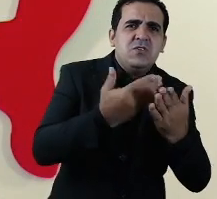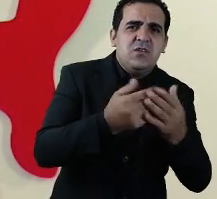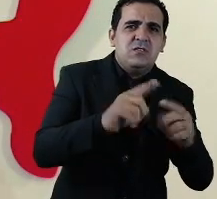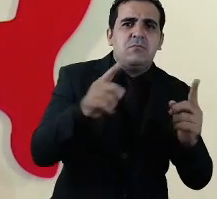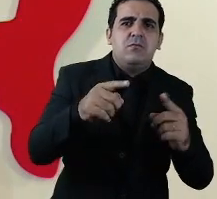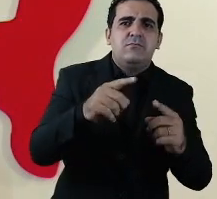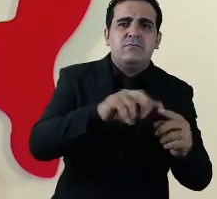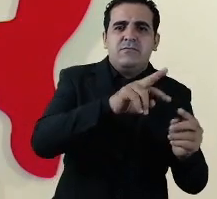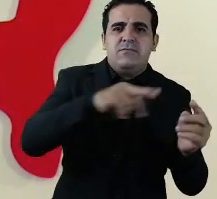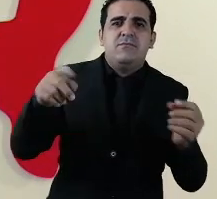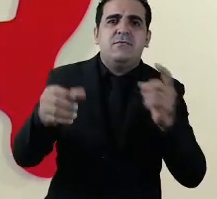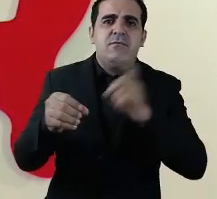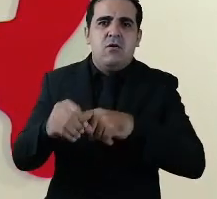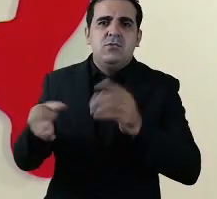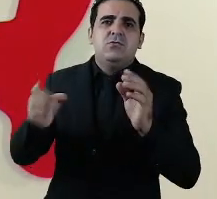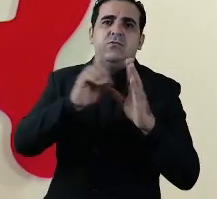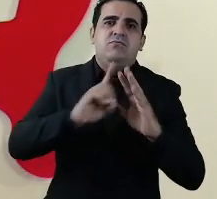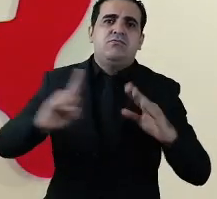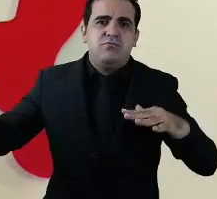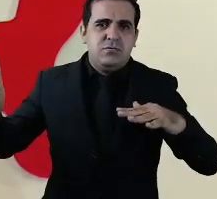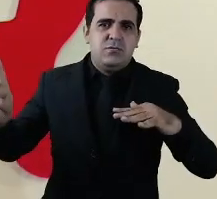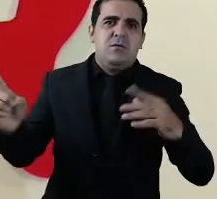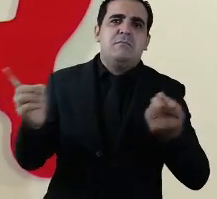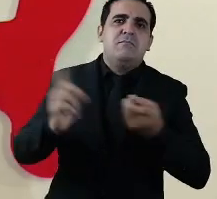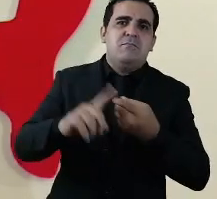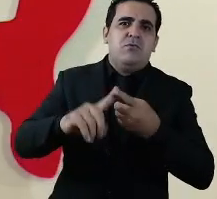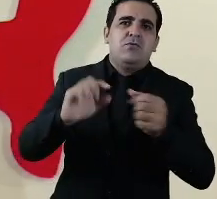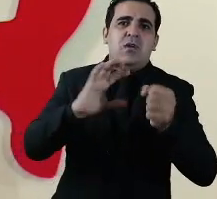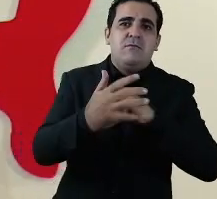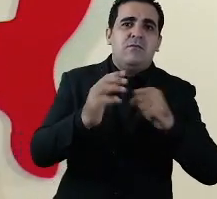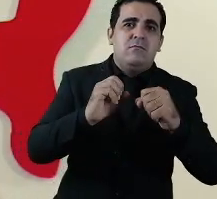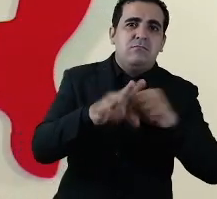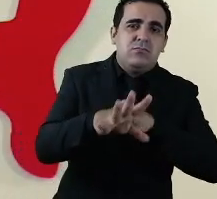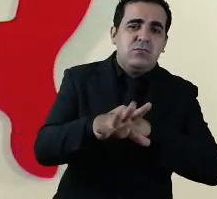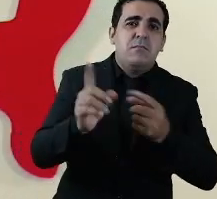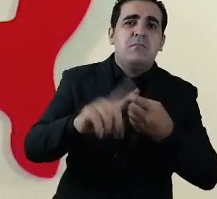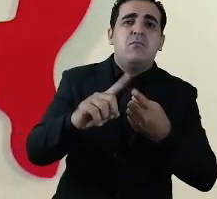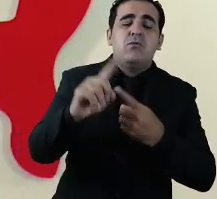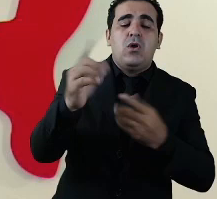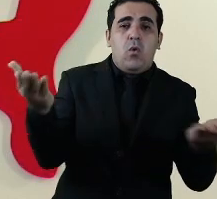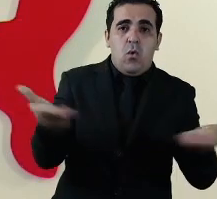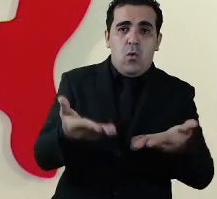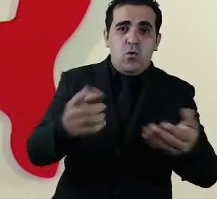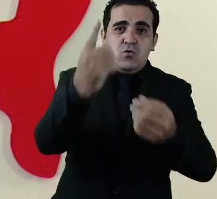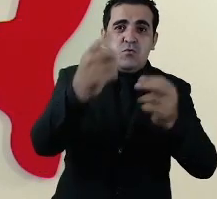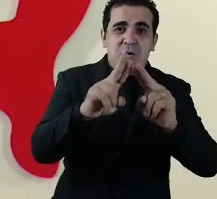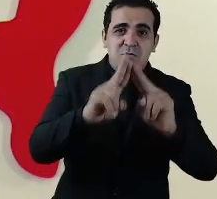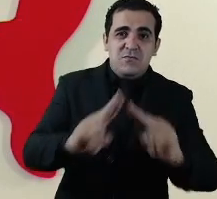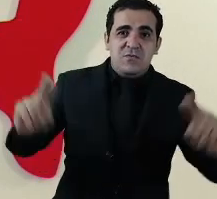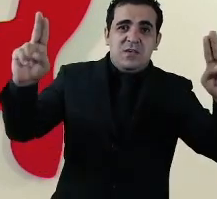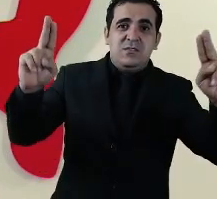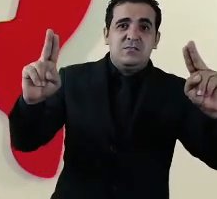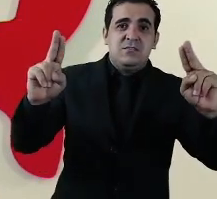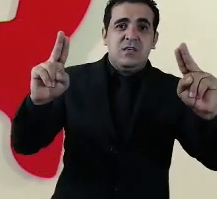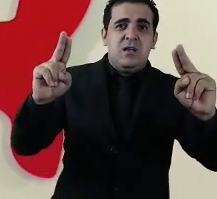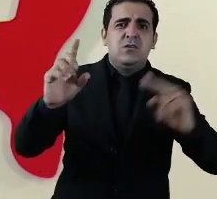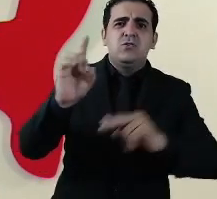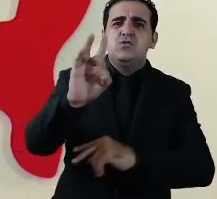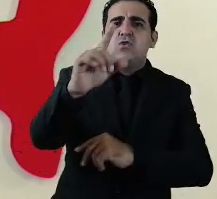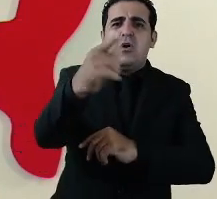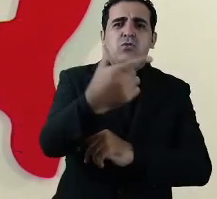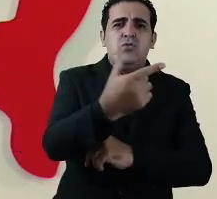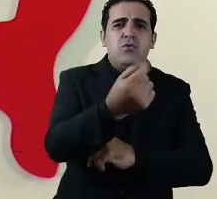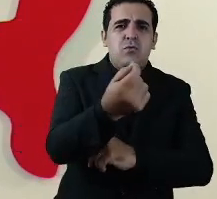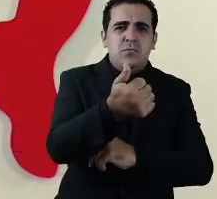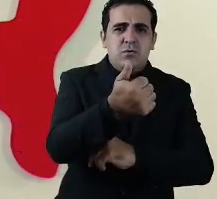atrás porque houve um crescimento de contaminação hoje uma grande universidade britânica anunciou que atividades presenciais só em